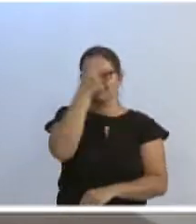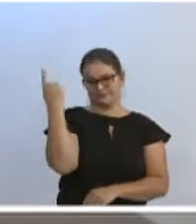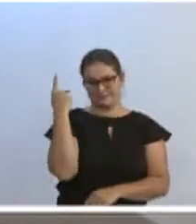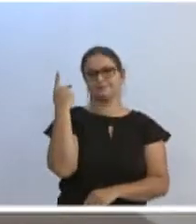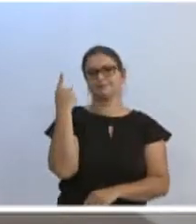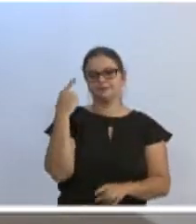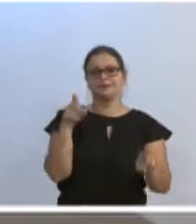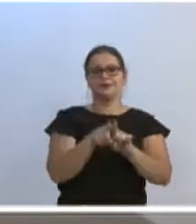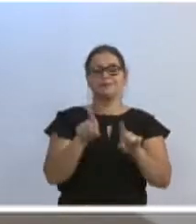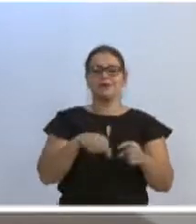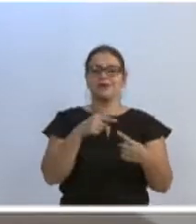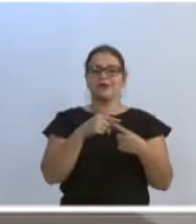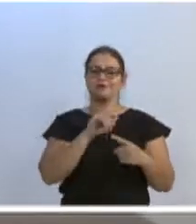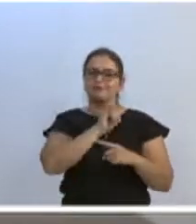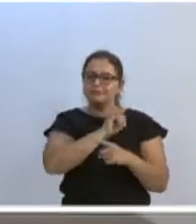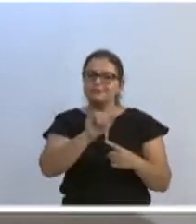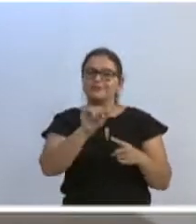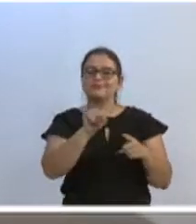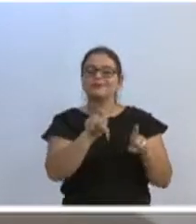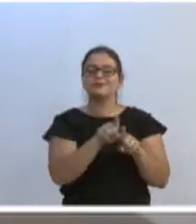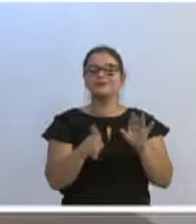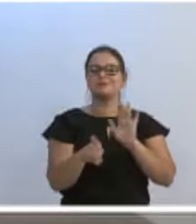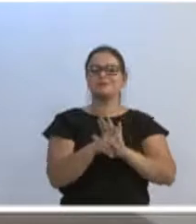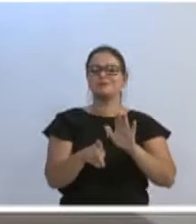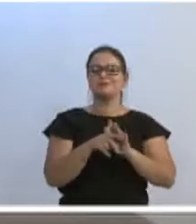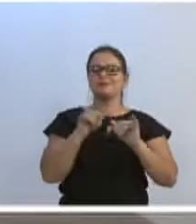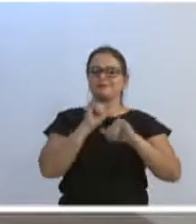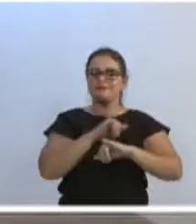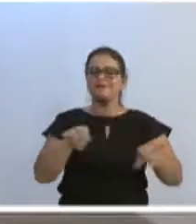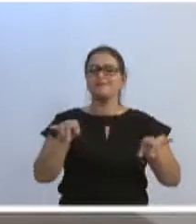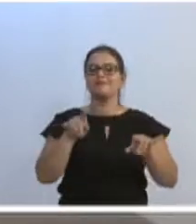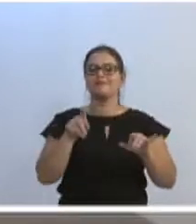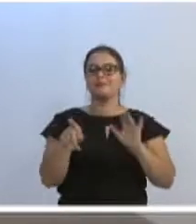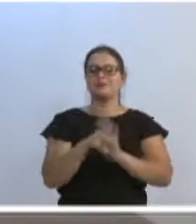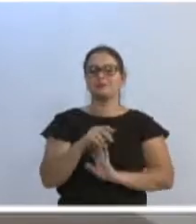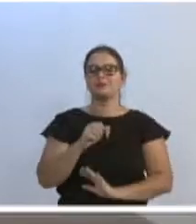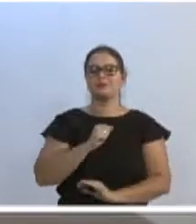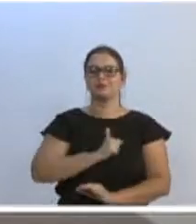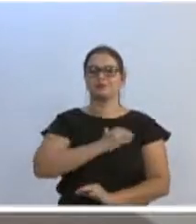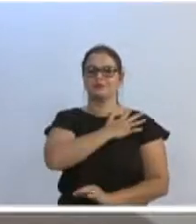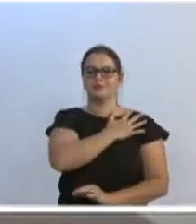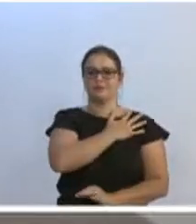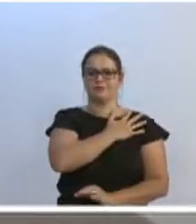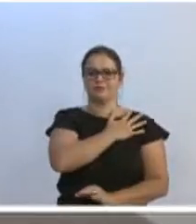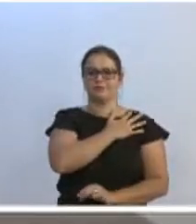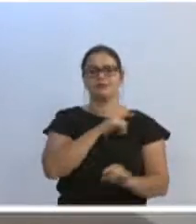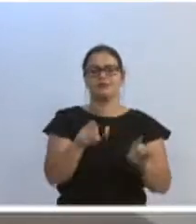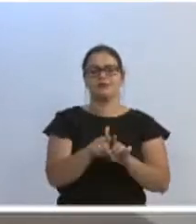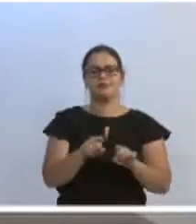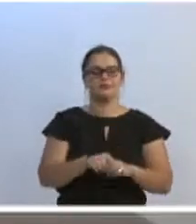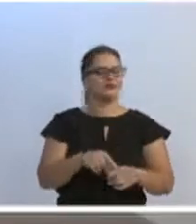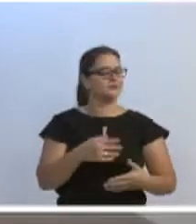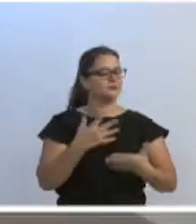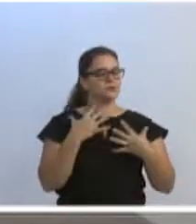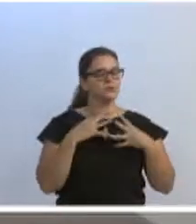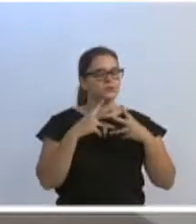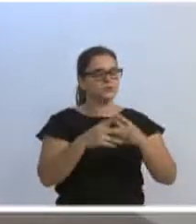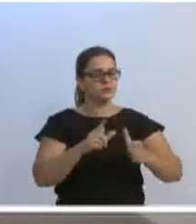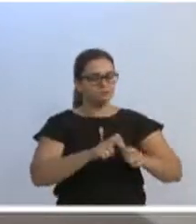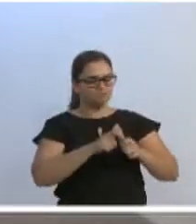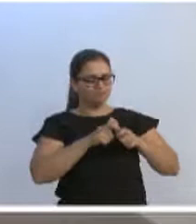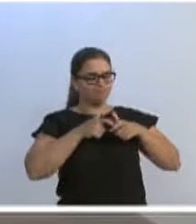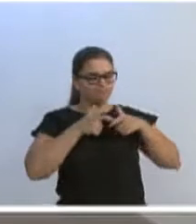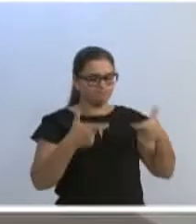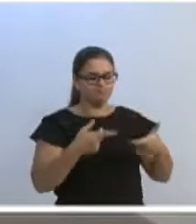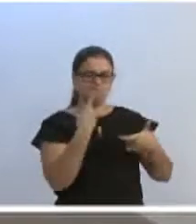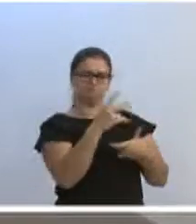E mais do que o registro aqui do relato da transmissão, do Napoleão, e desejo ao prefeito toda a sorte do mundo, tenho